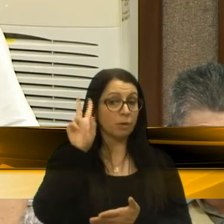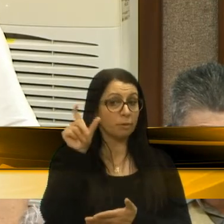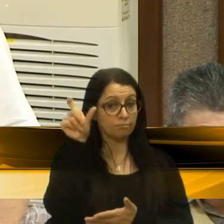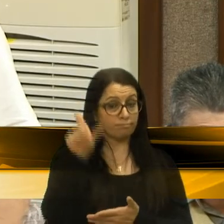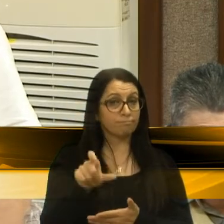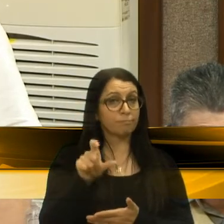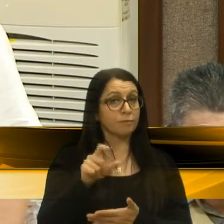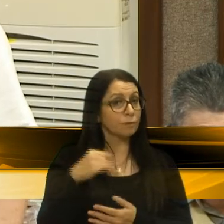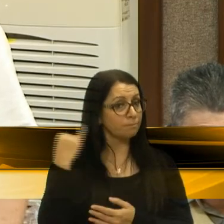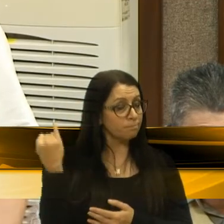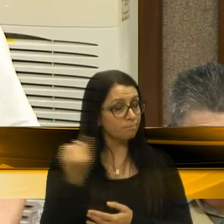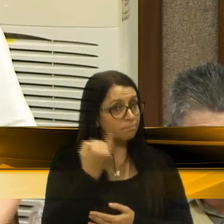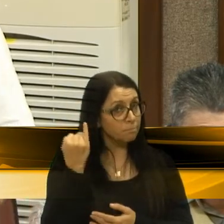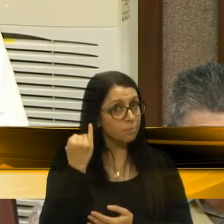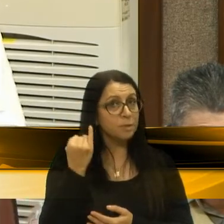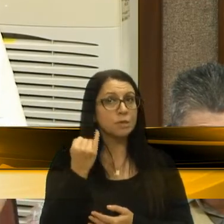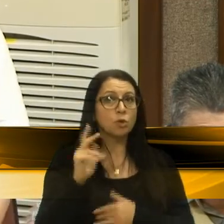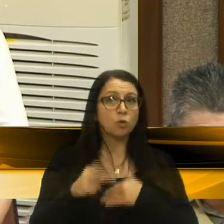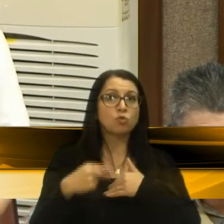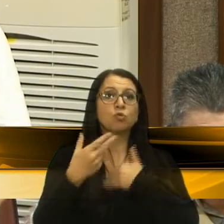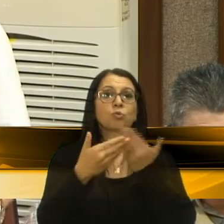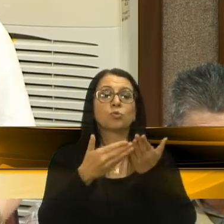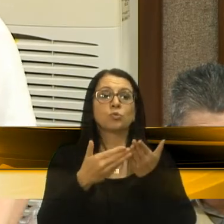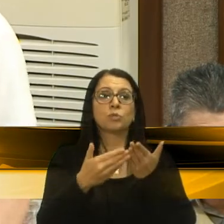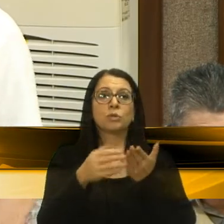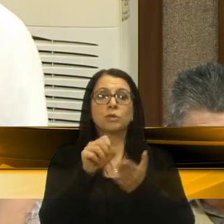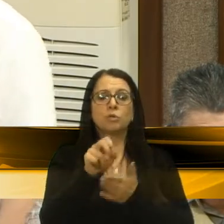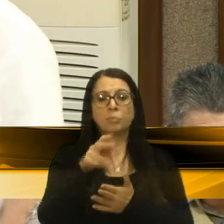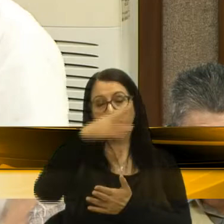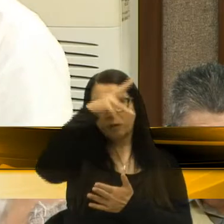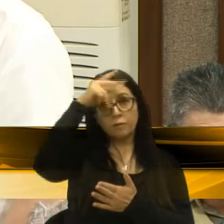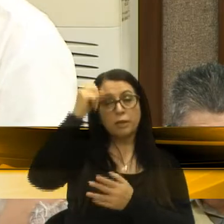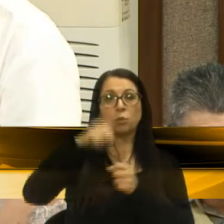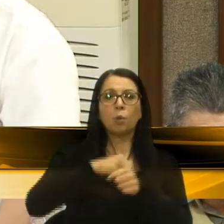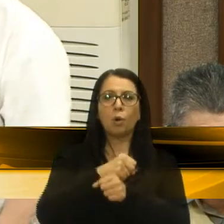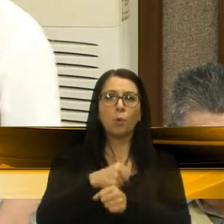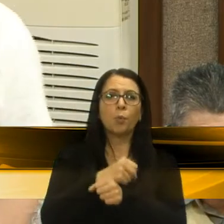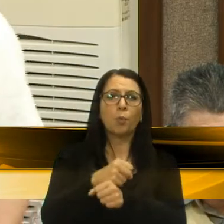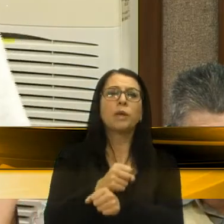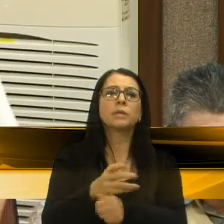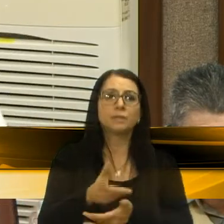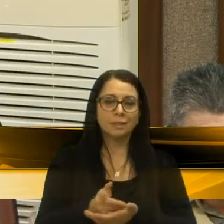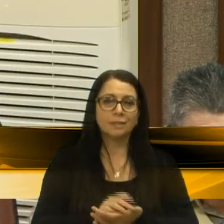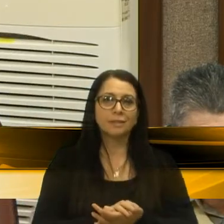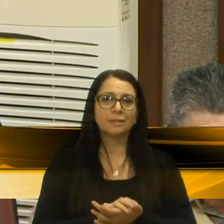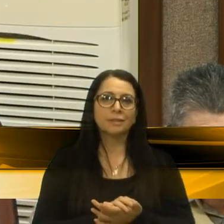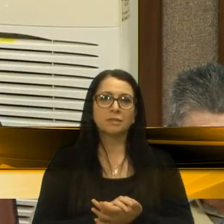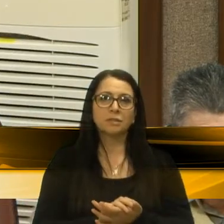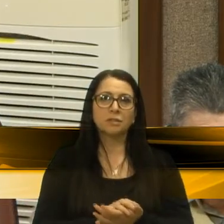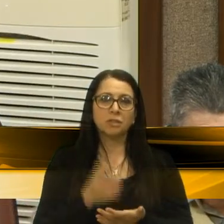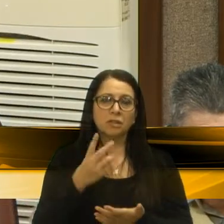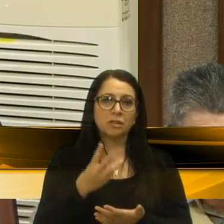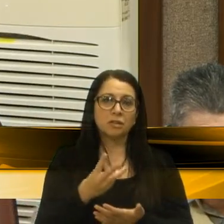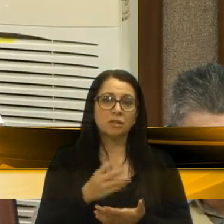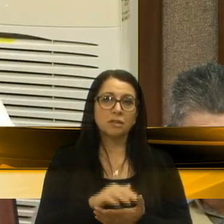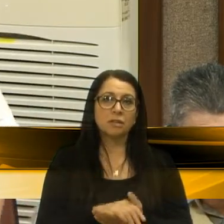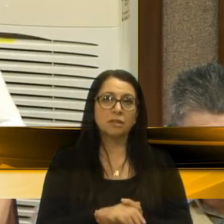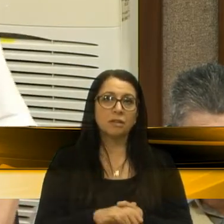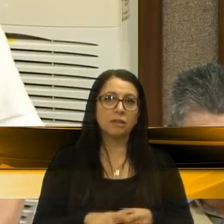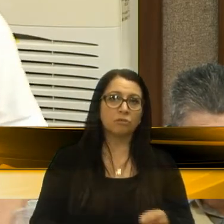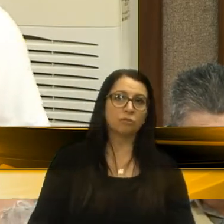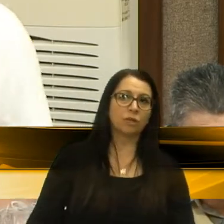fundamental, inclusive, tocou na época, ele foi subprefeito vários anos, né? Eu acho que foram as três, quatro administrações,